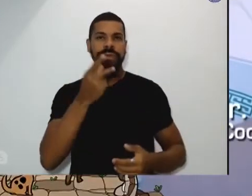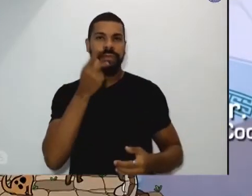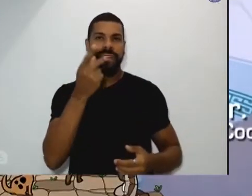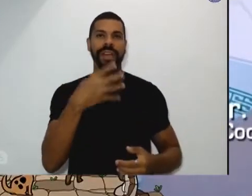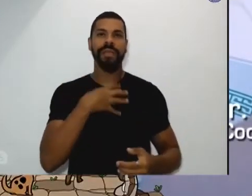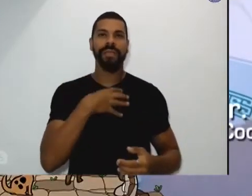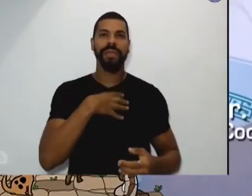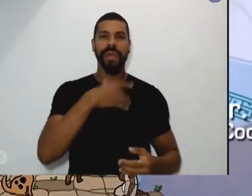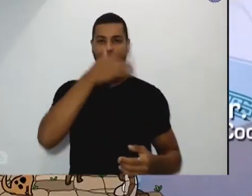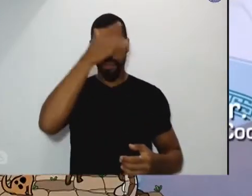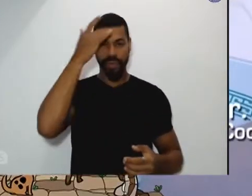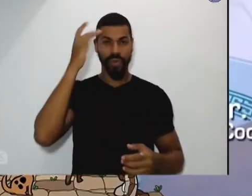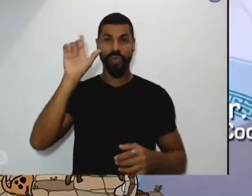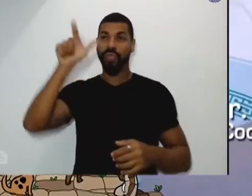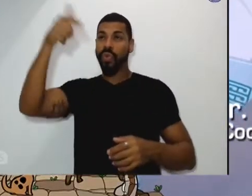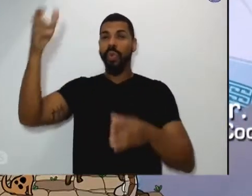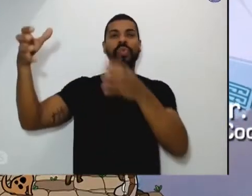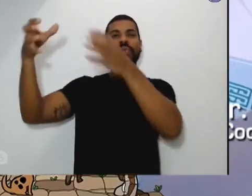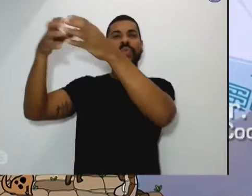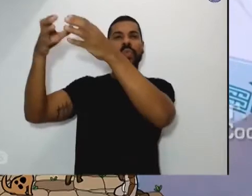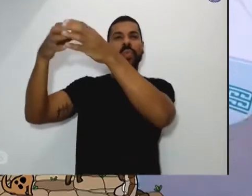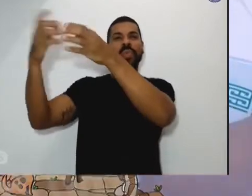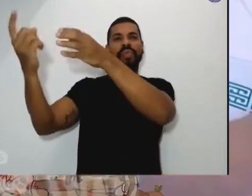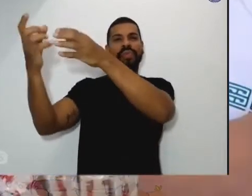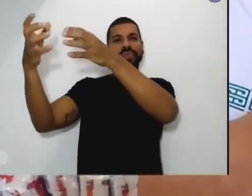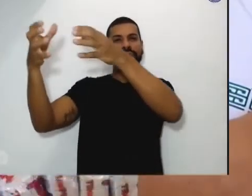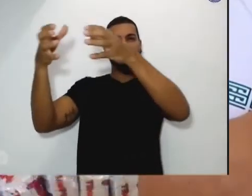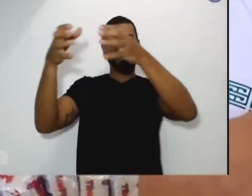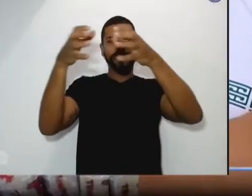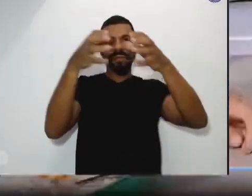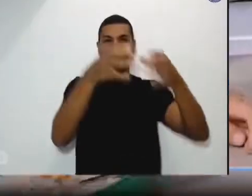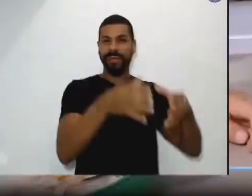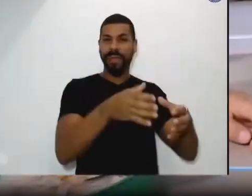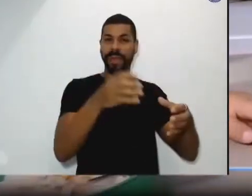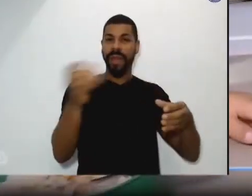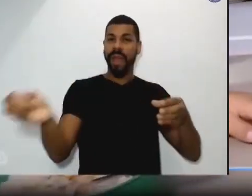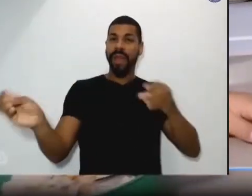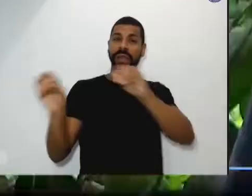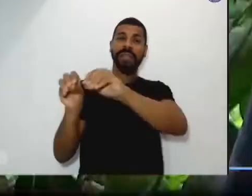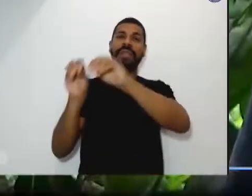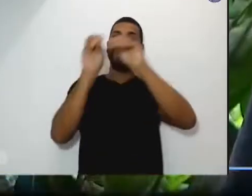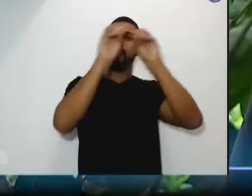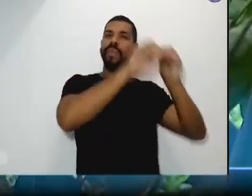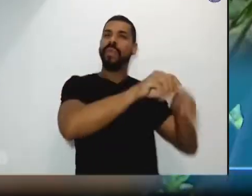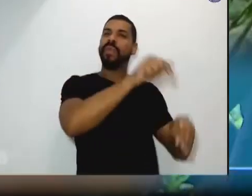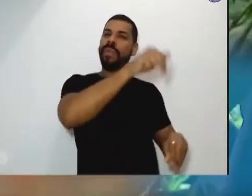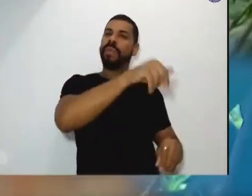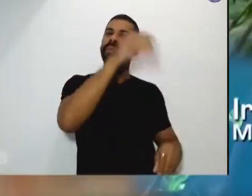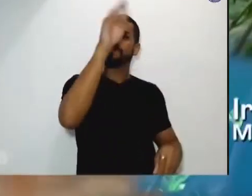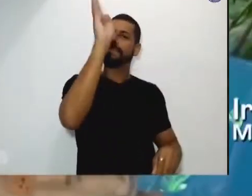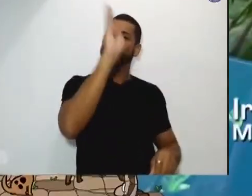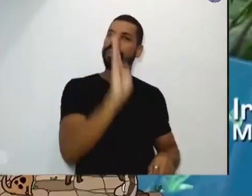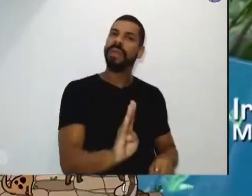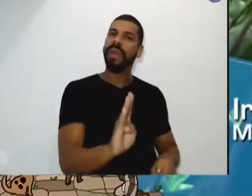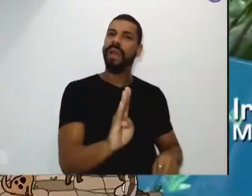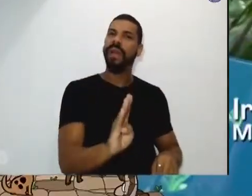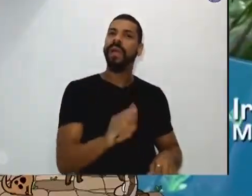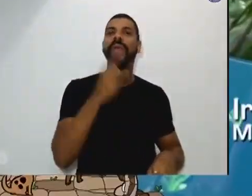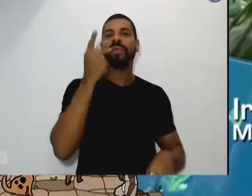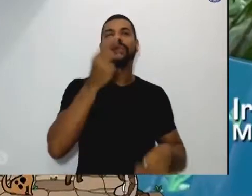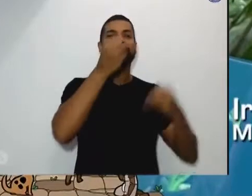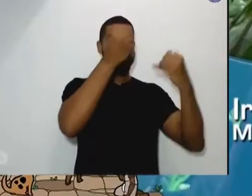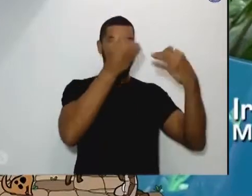aqui, no nosso país, isso exige uma resposta humana. Quando falo de ser bom samaritano,